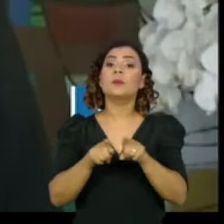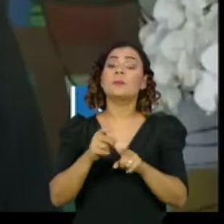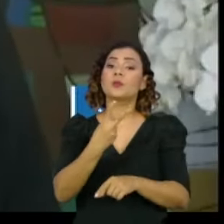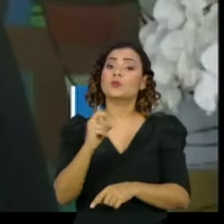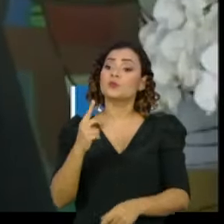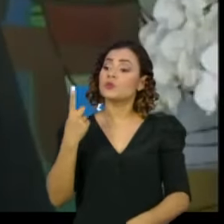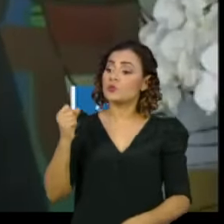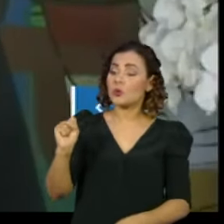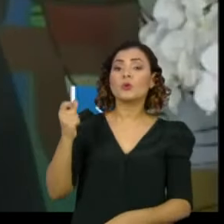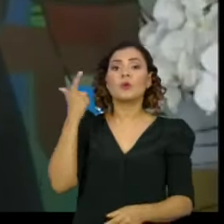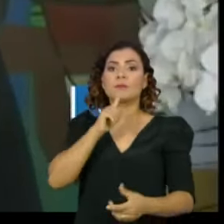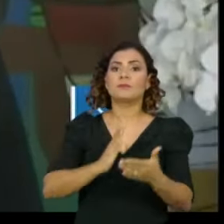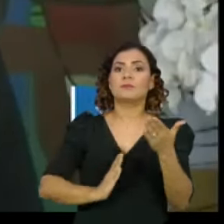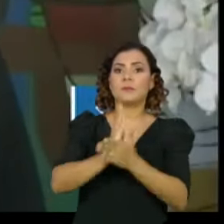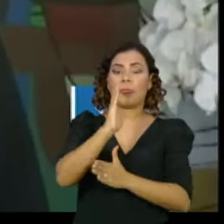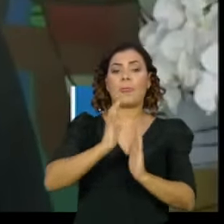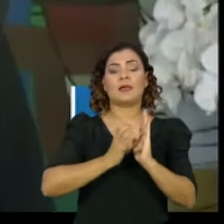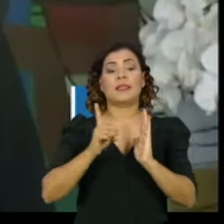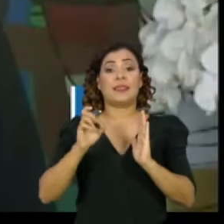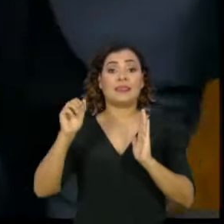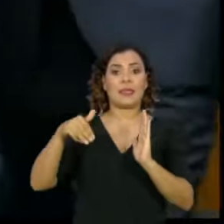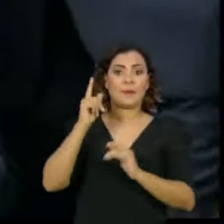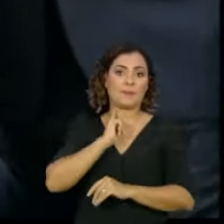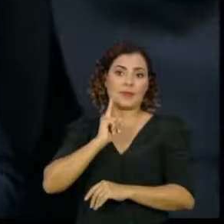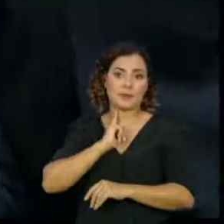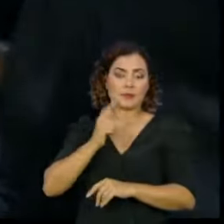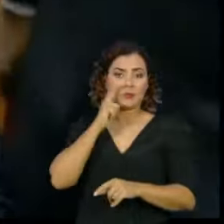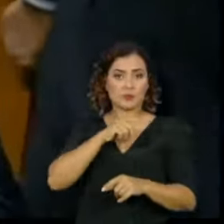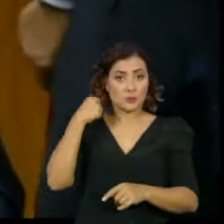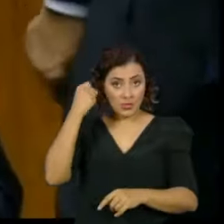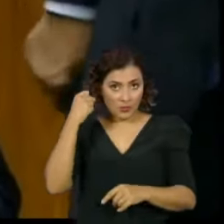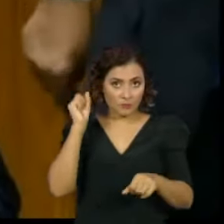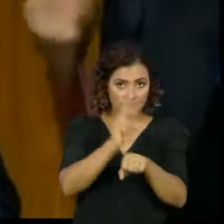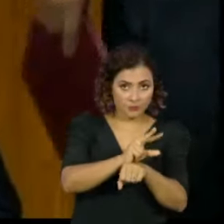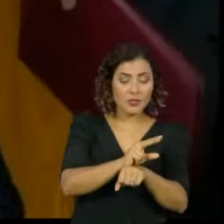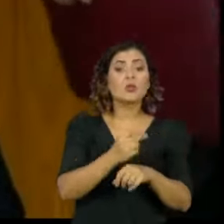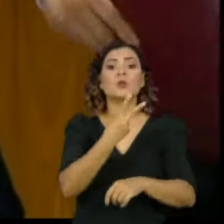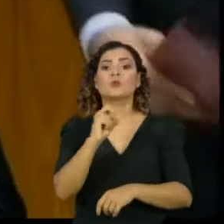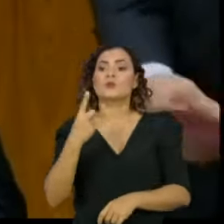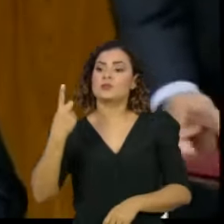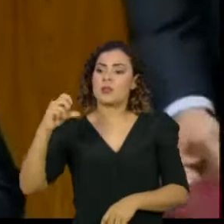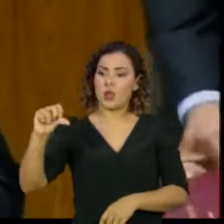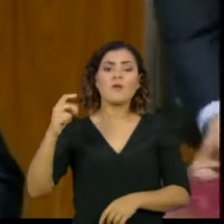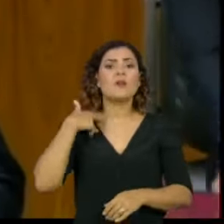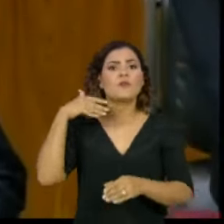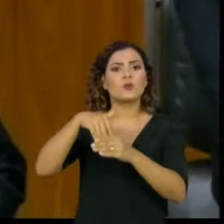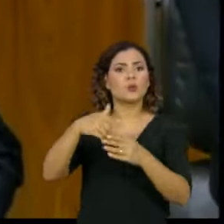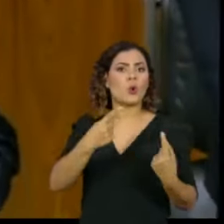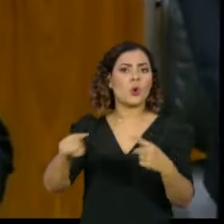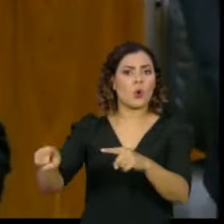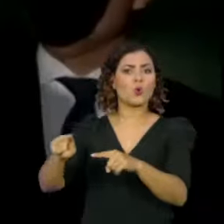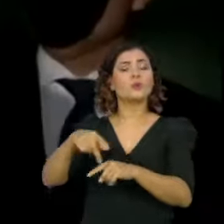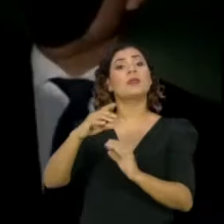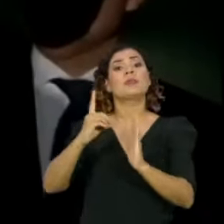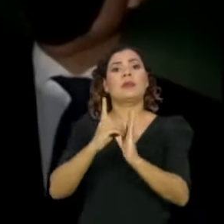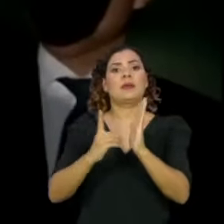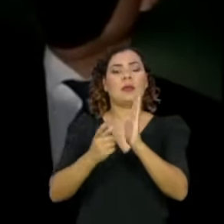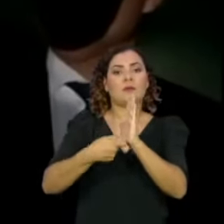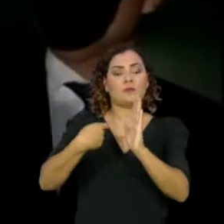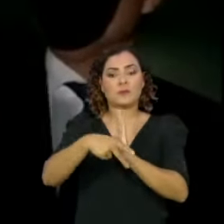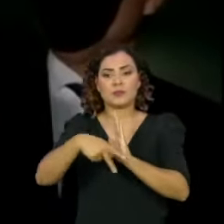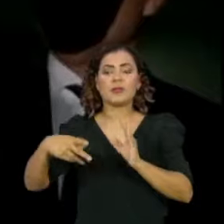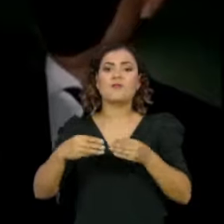foi eleito senador pelo DEM de Minas Gerais e, em 2019, votou contra o decreto presidencial que